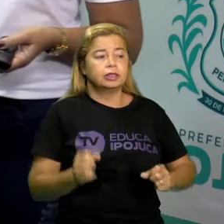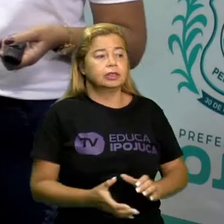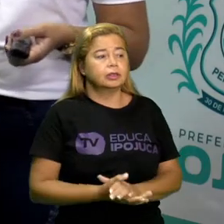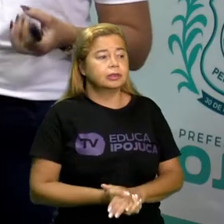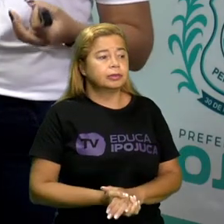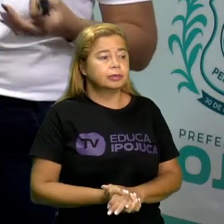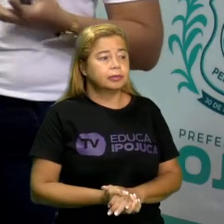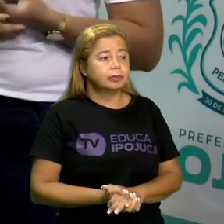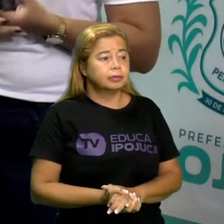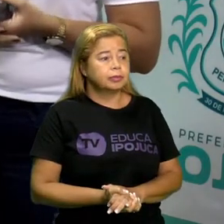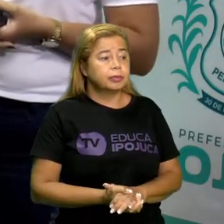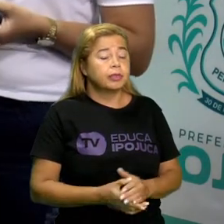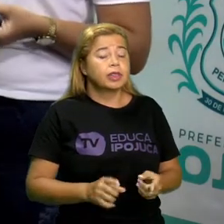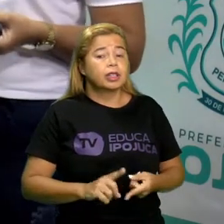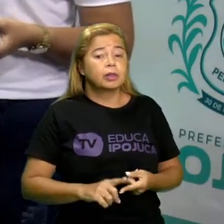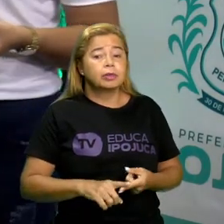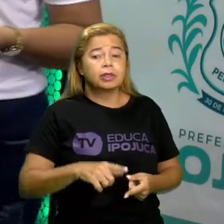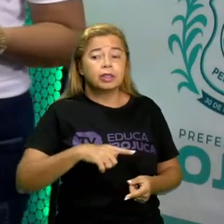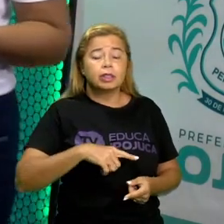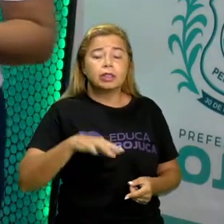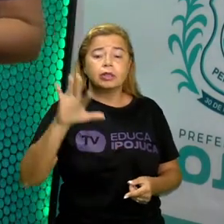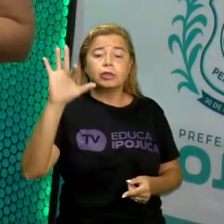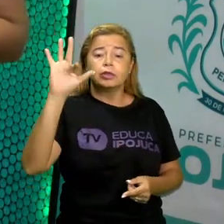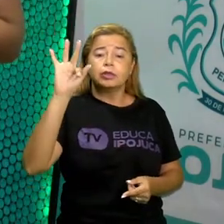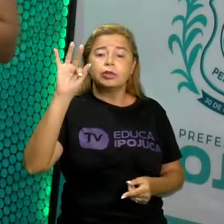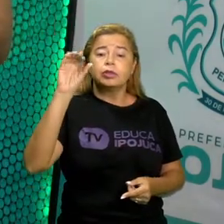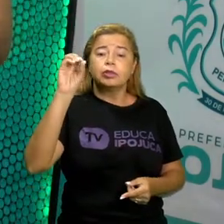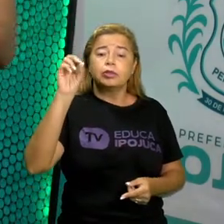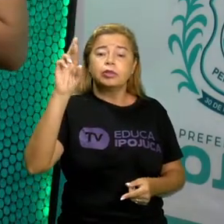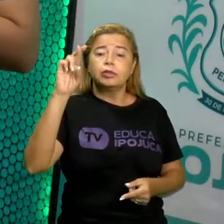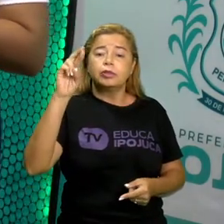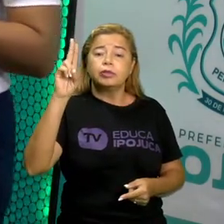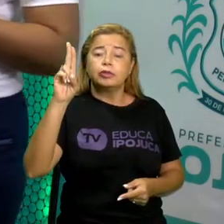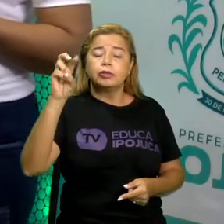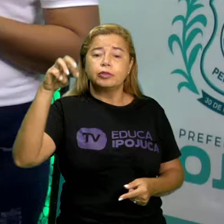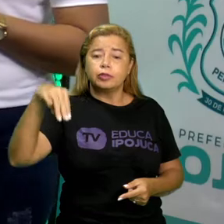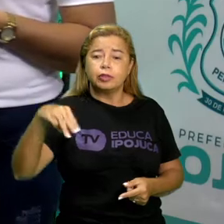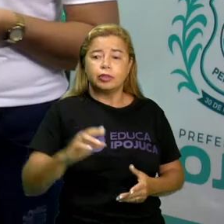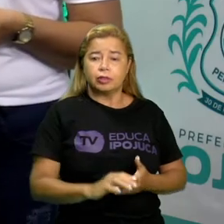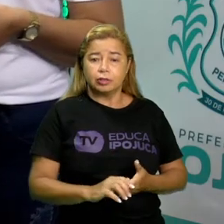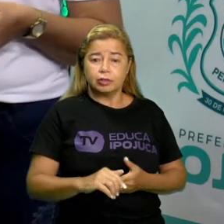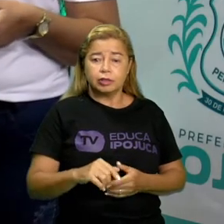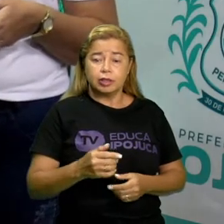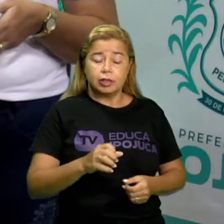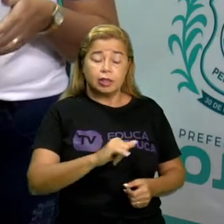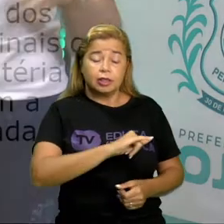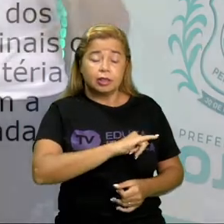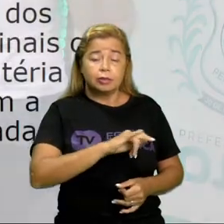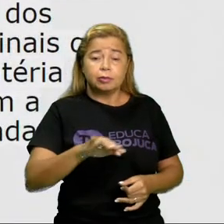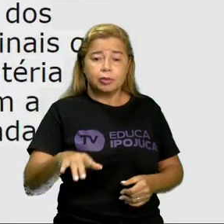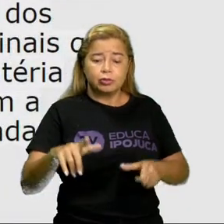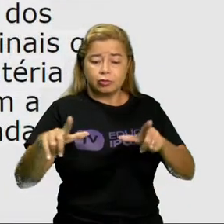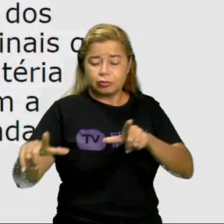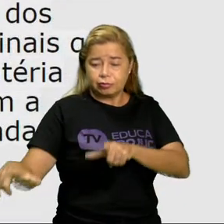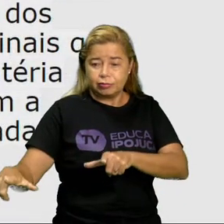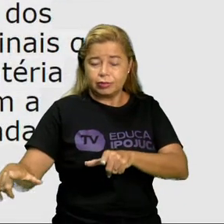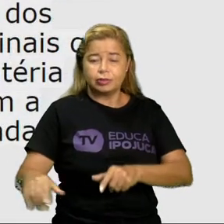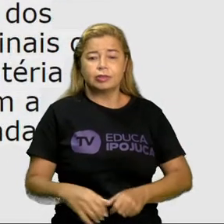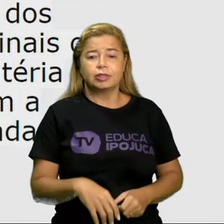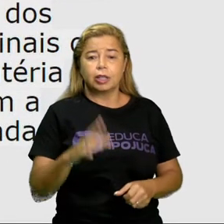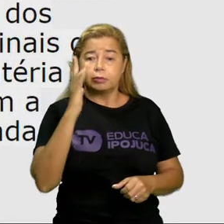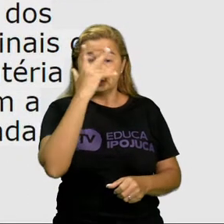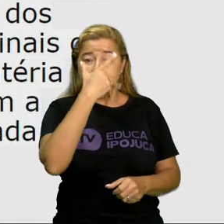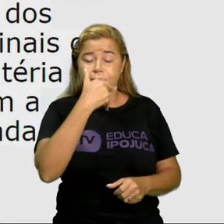Aqui a gente tem um fórum. O fórum da cidade de Ipujuca também é muito bonito. Fica localizado bem no centro da